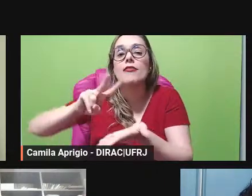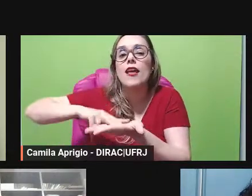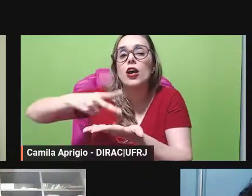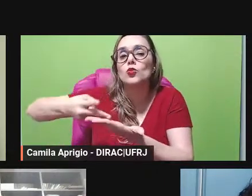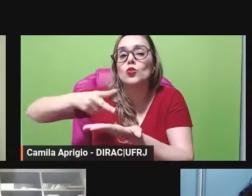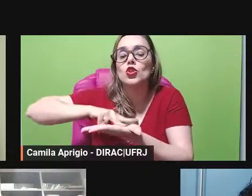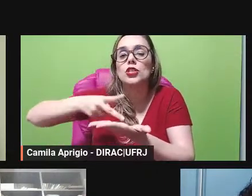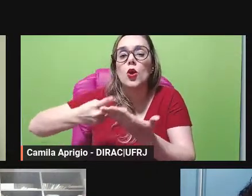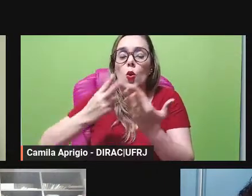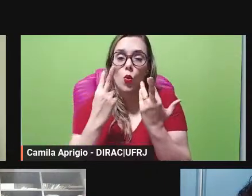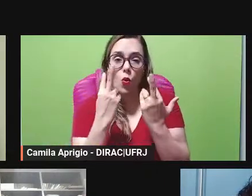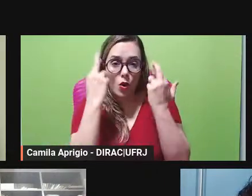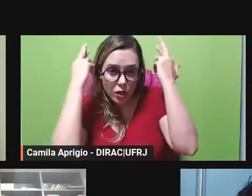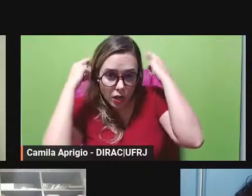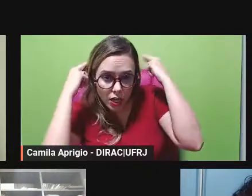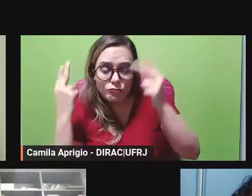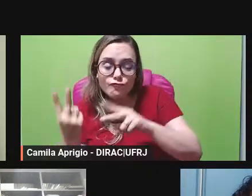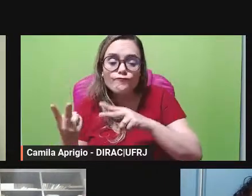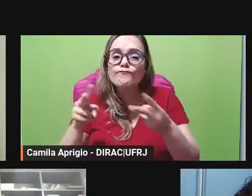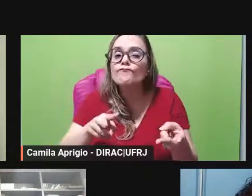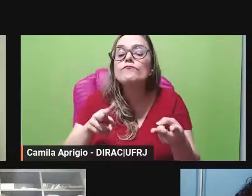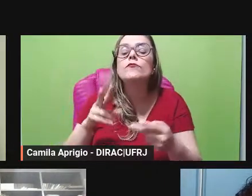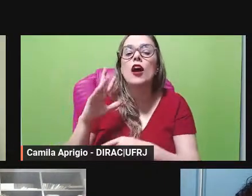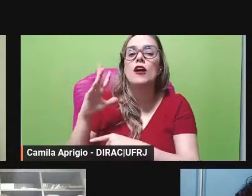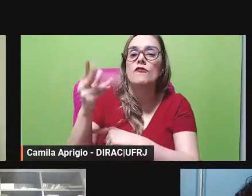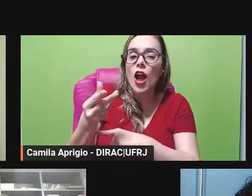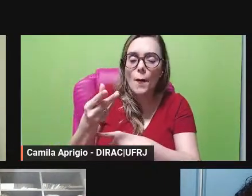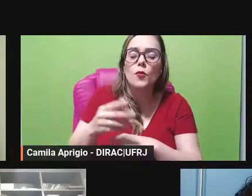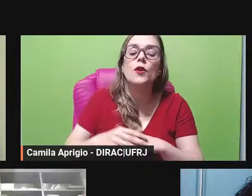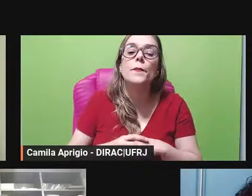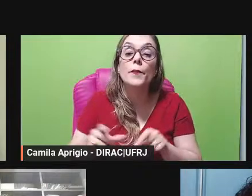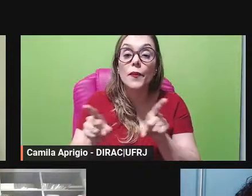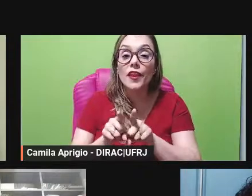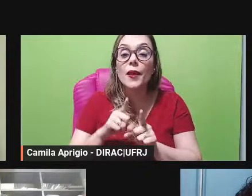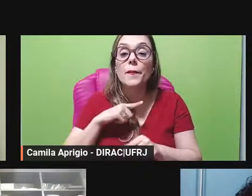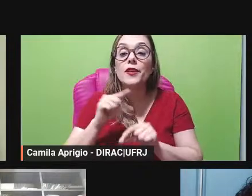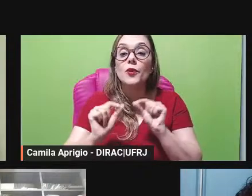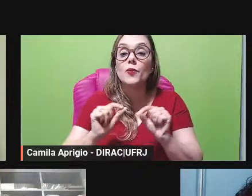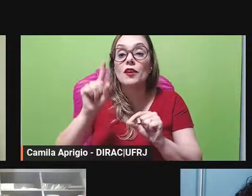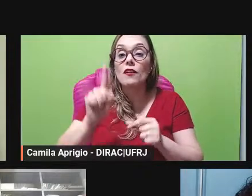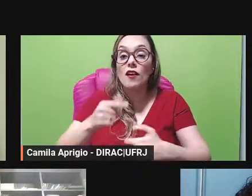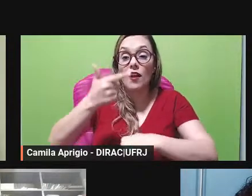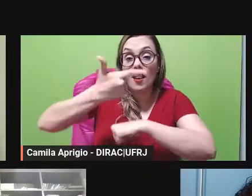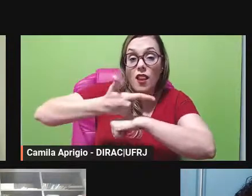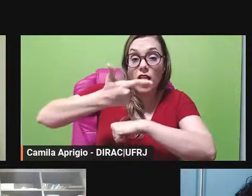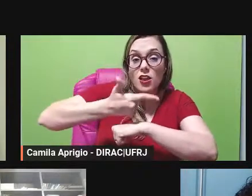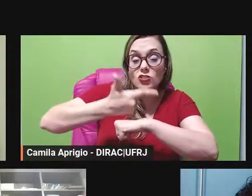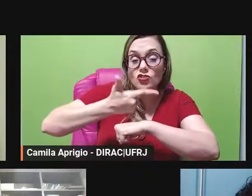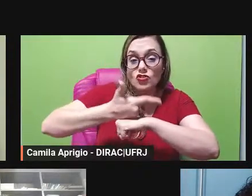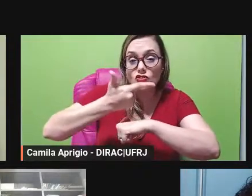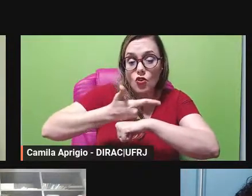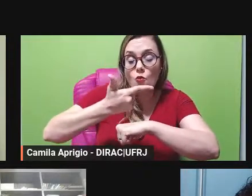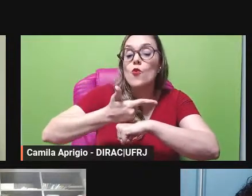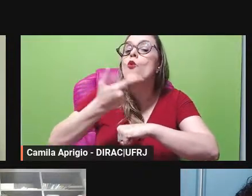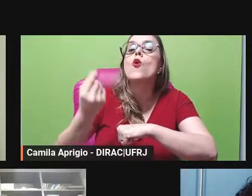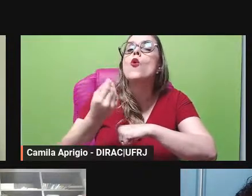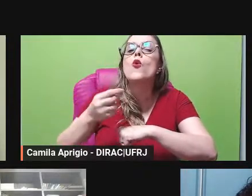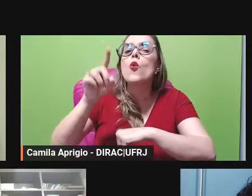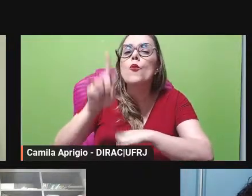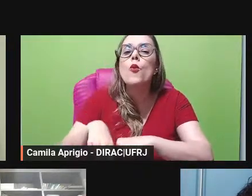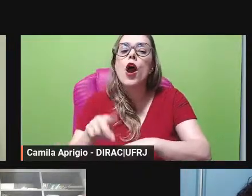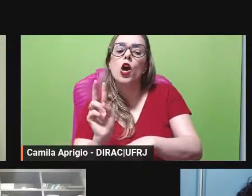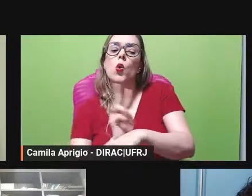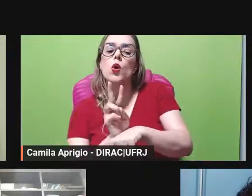pesquisa em lexicografia como curadora do dicionário digital grego português é